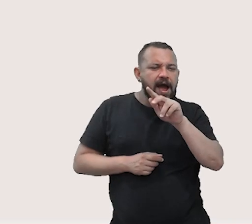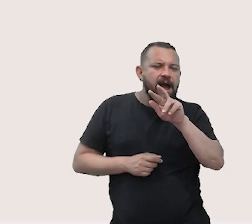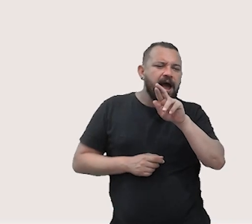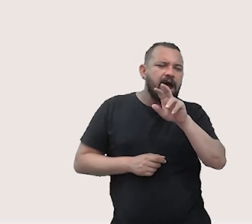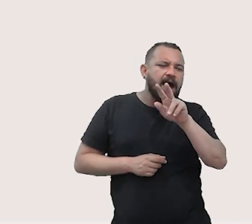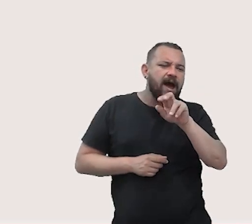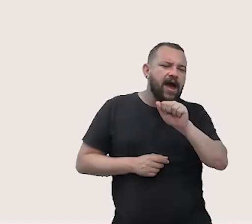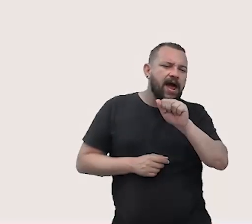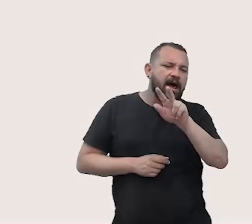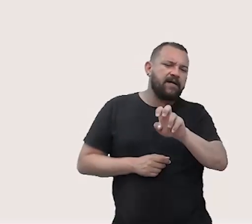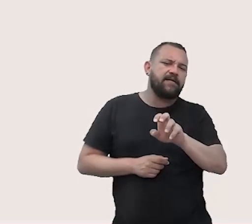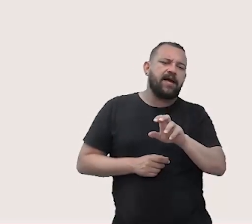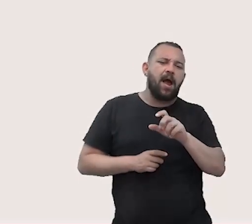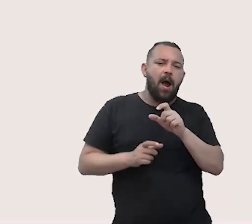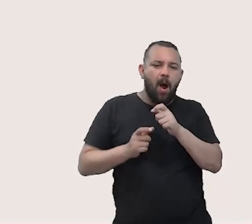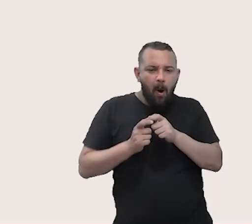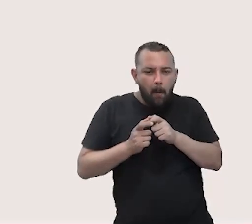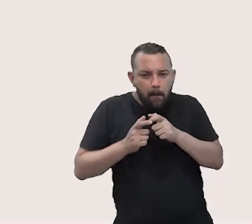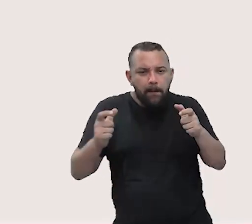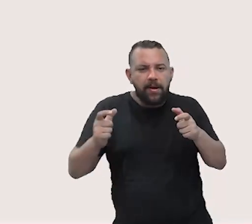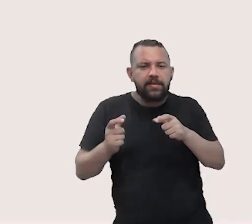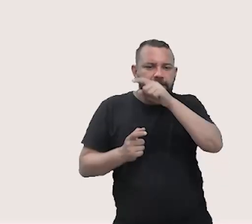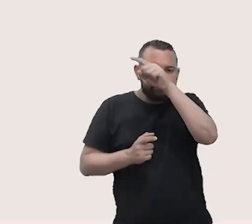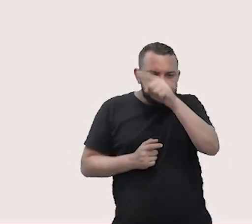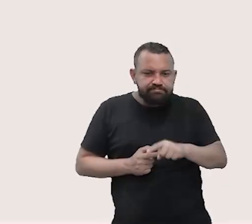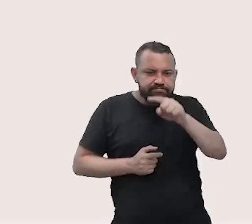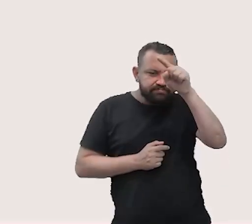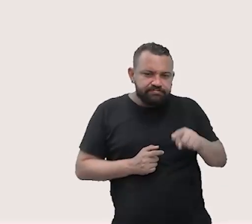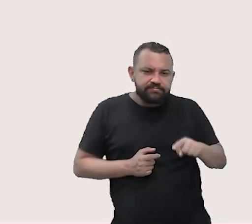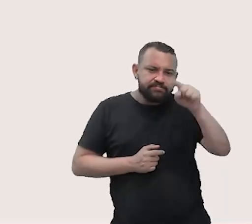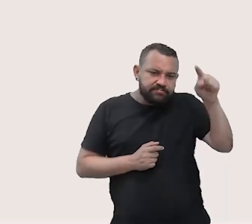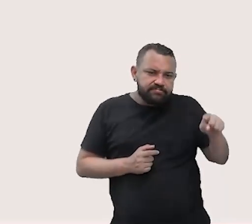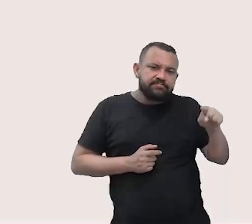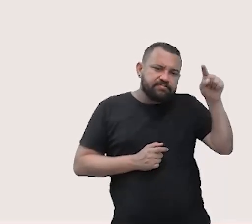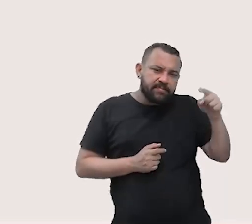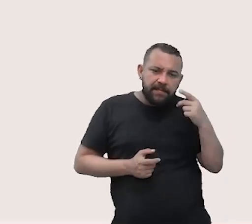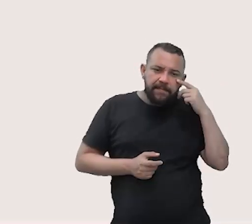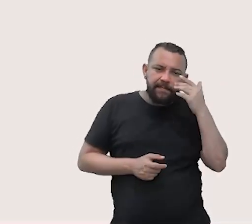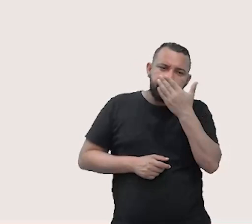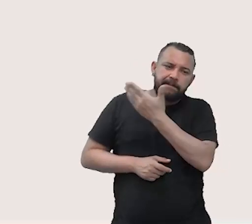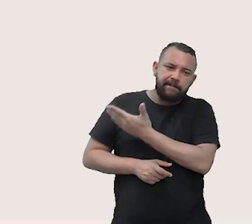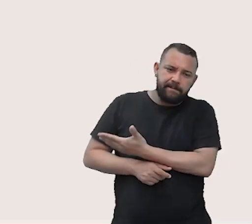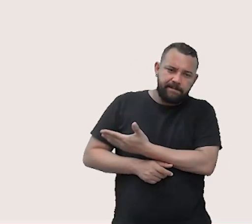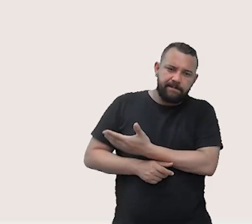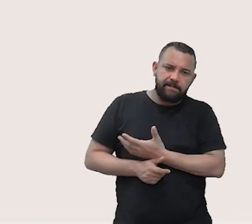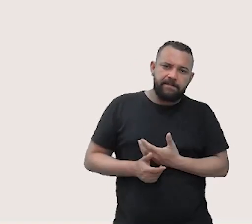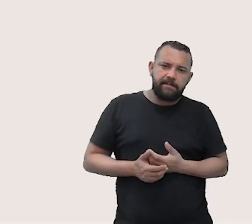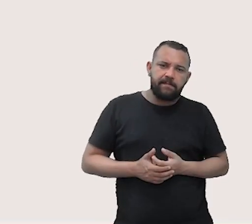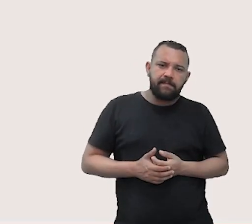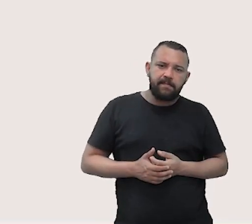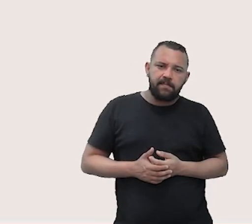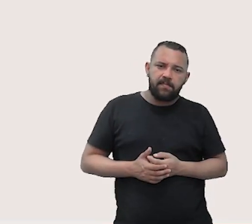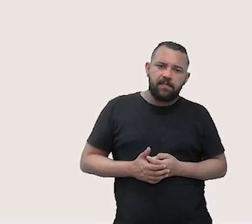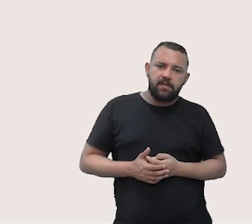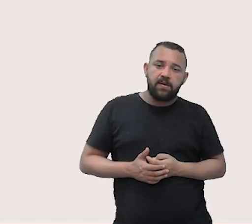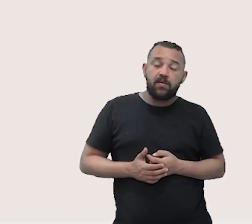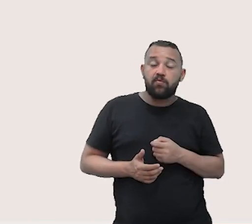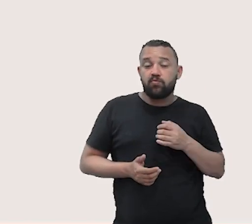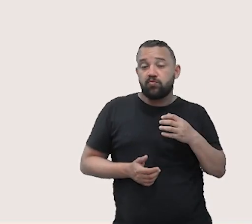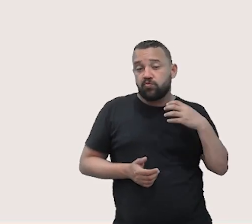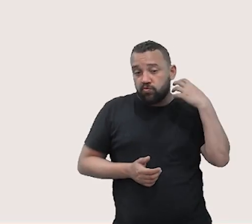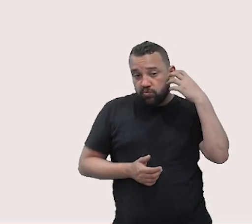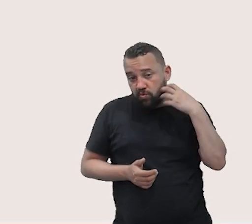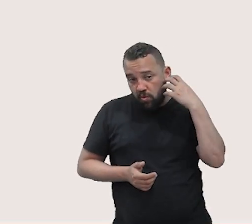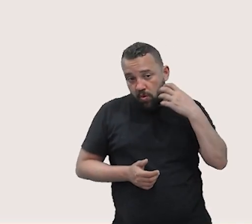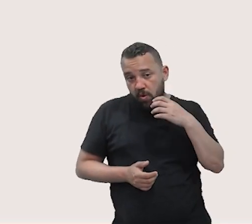a frequência. E o aumento dessa frequência vai reduzir o comprimento de onda. Já o som grave, a